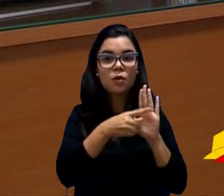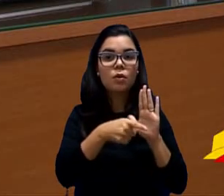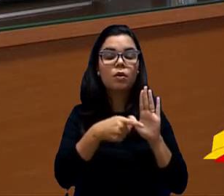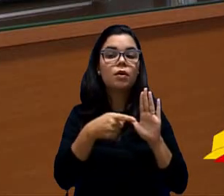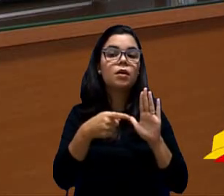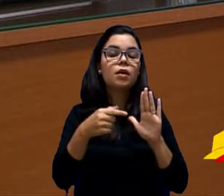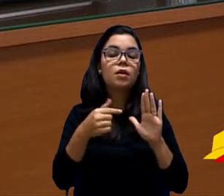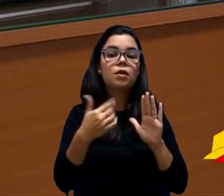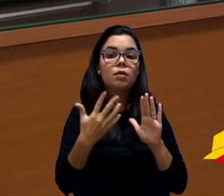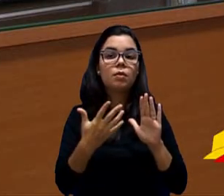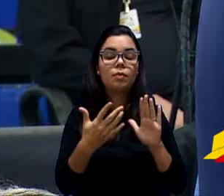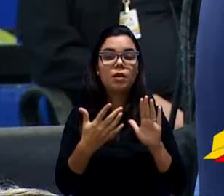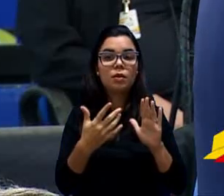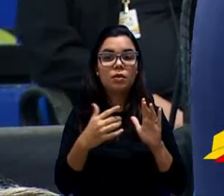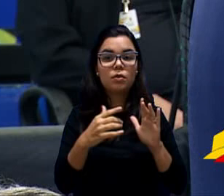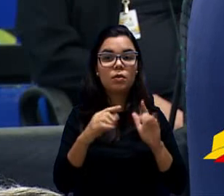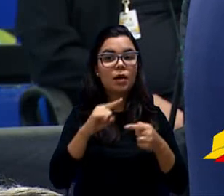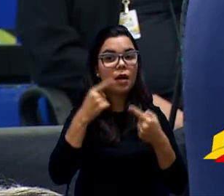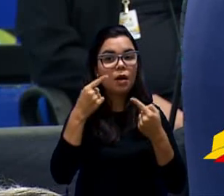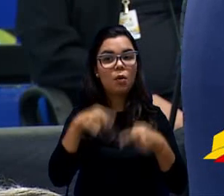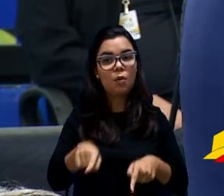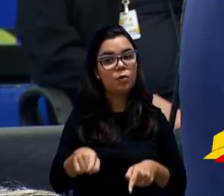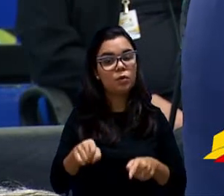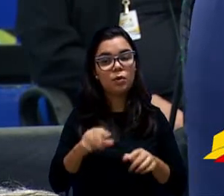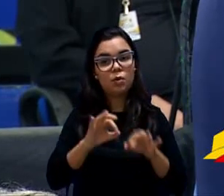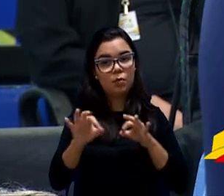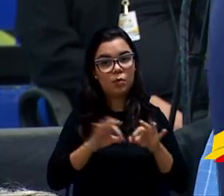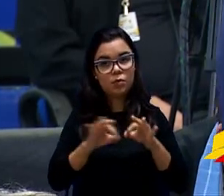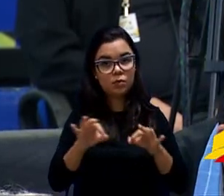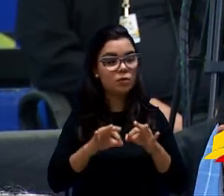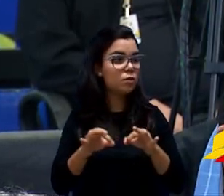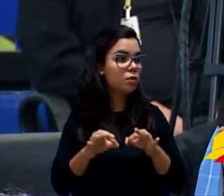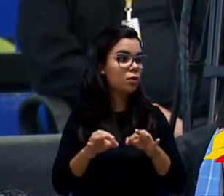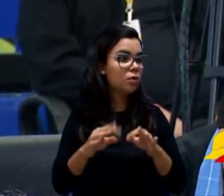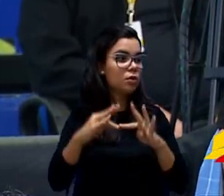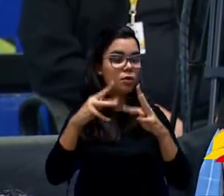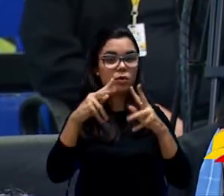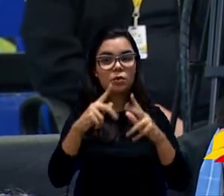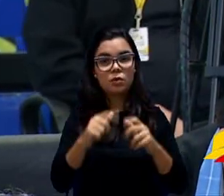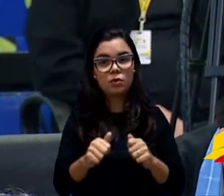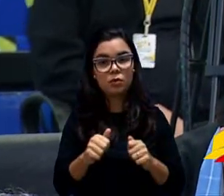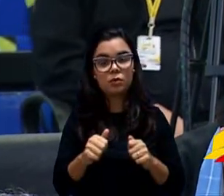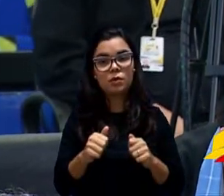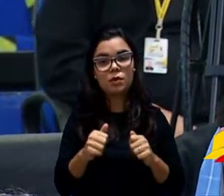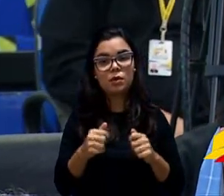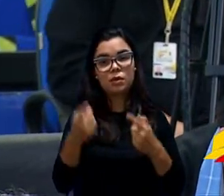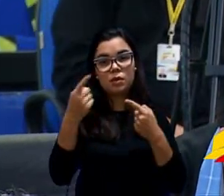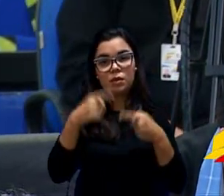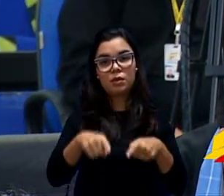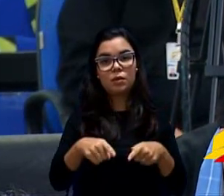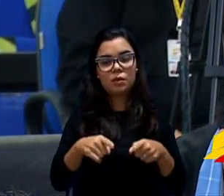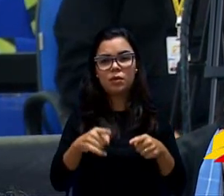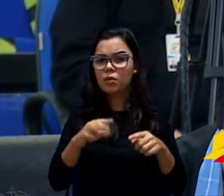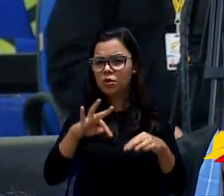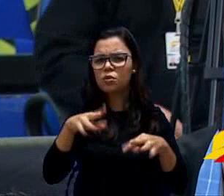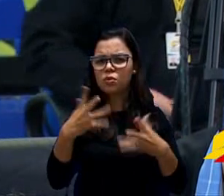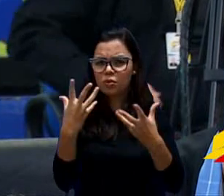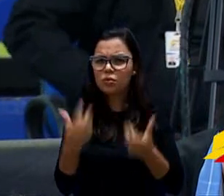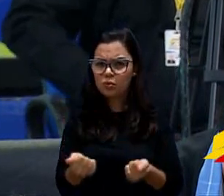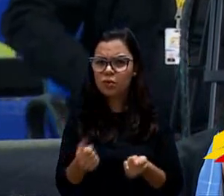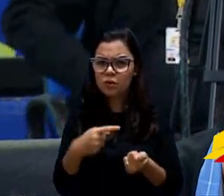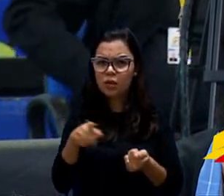momento algum, Fausto, que é contra o projeto. Não, é. Inclusive, todos aqui acham que estão unânimos com o projeto.